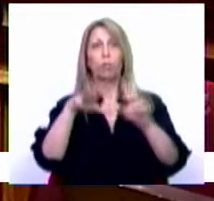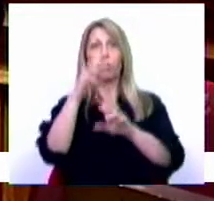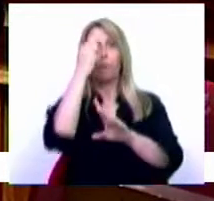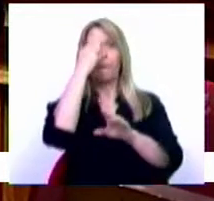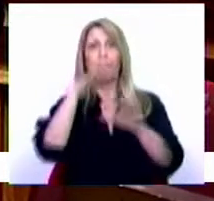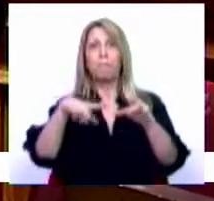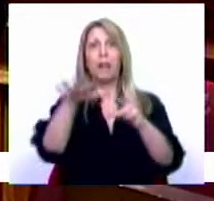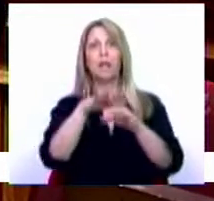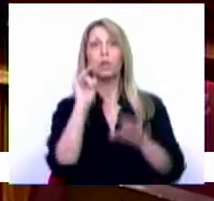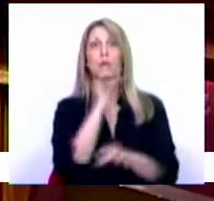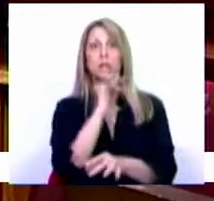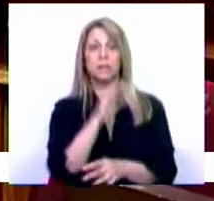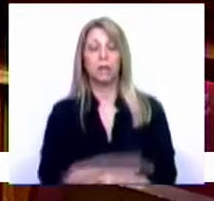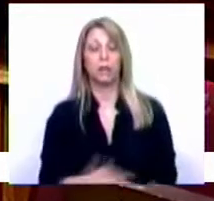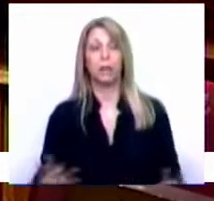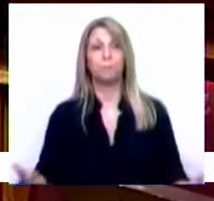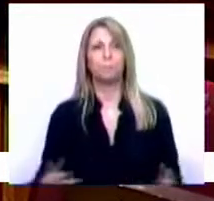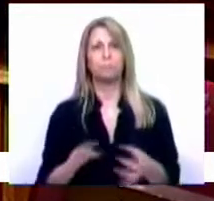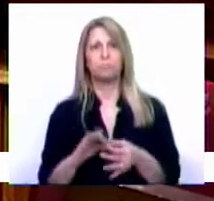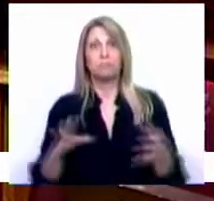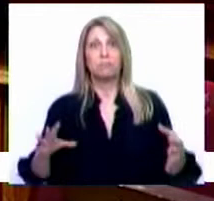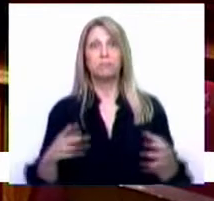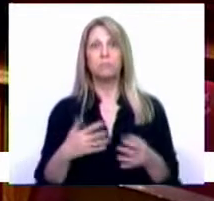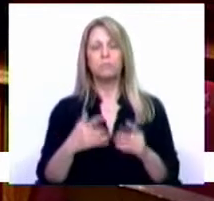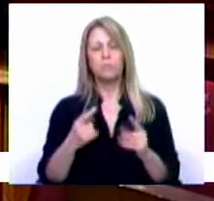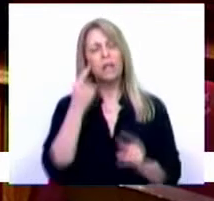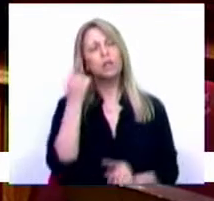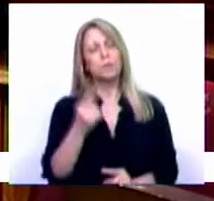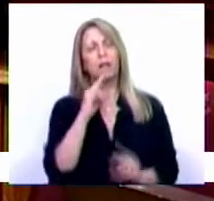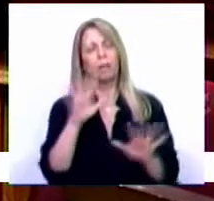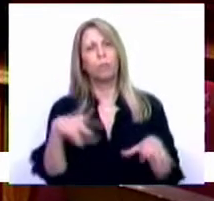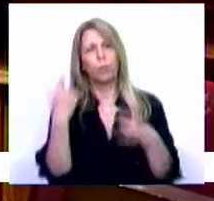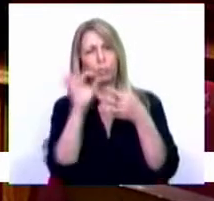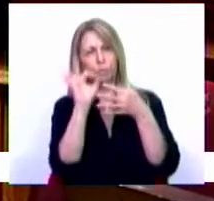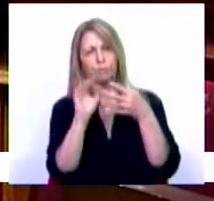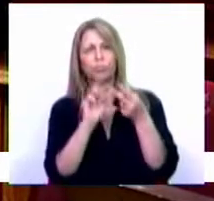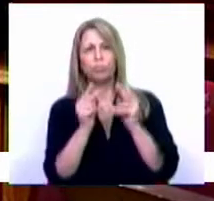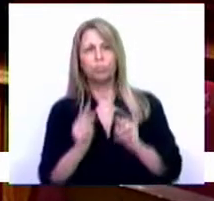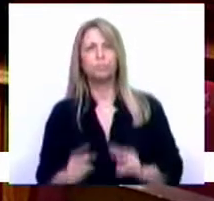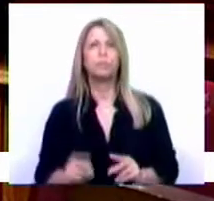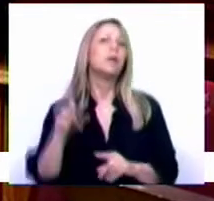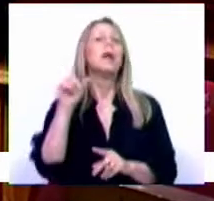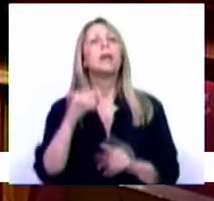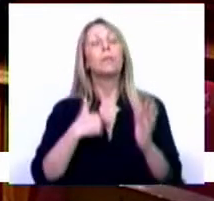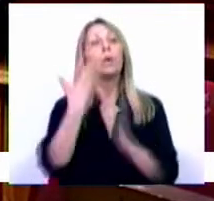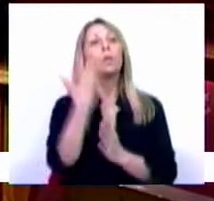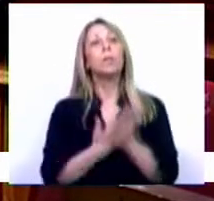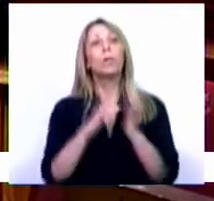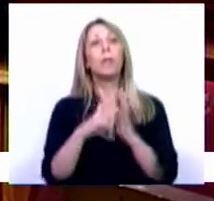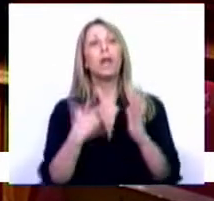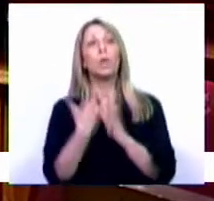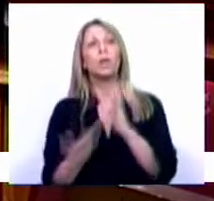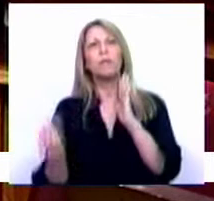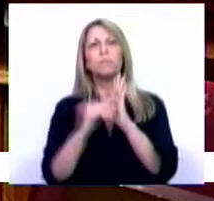Temos possibilidade, na especialidade, de fazer a cirurgia necessária. Também não se deve querer engordar o diploma de enquadramento com normas